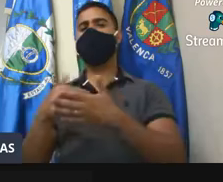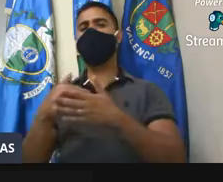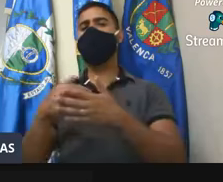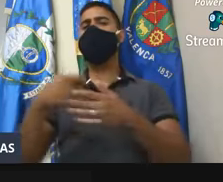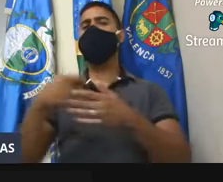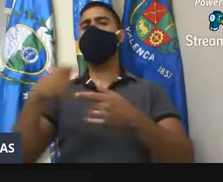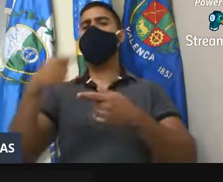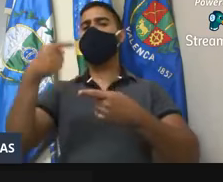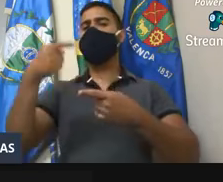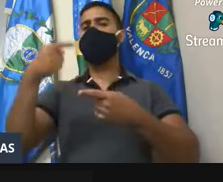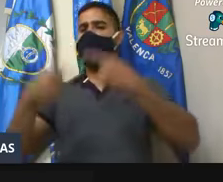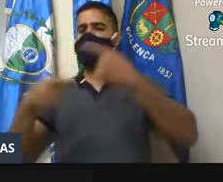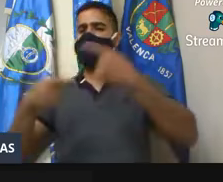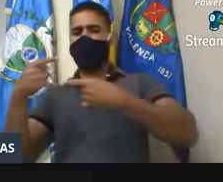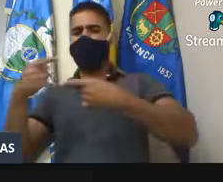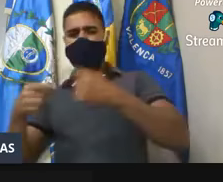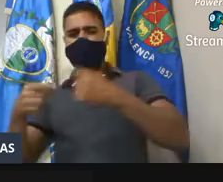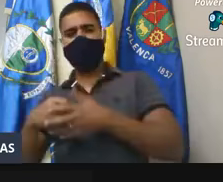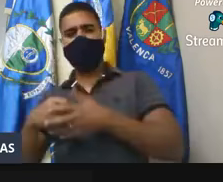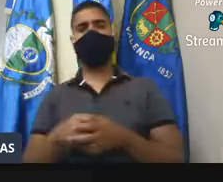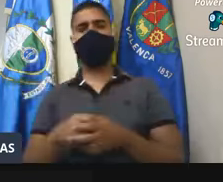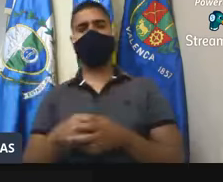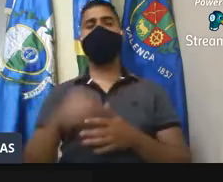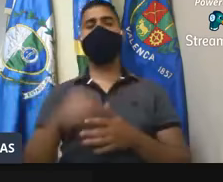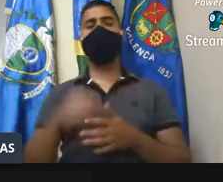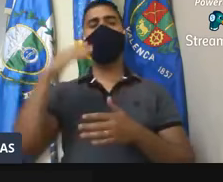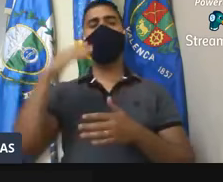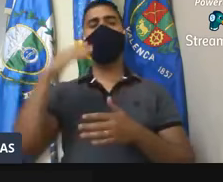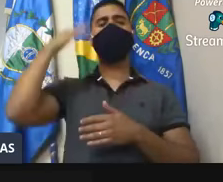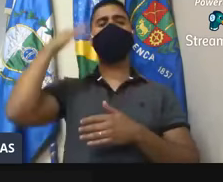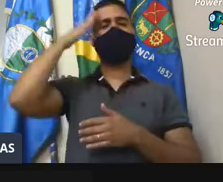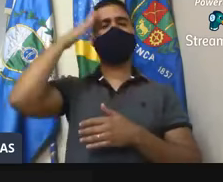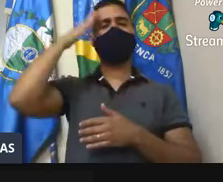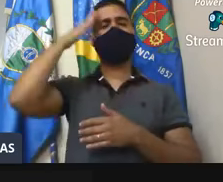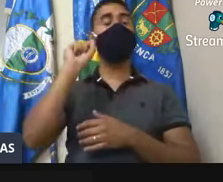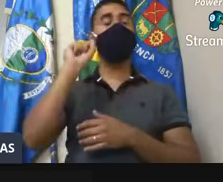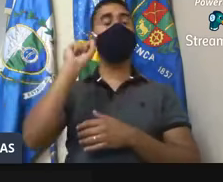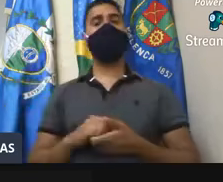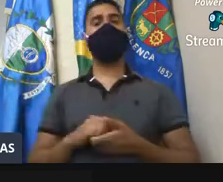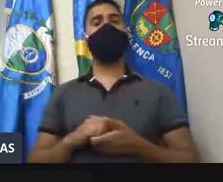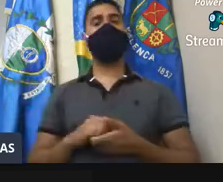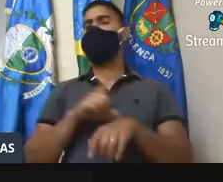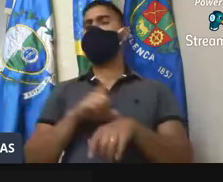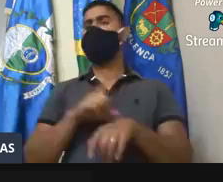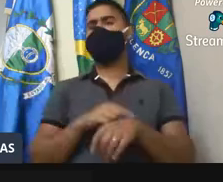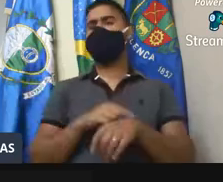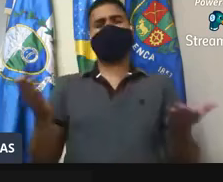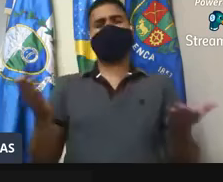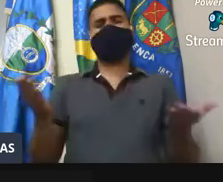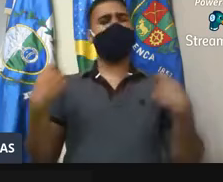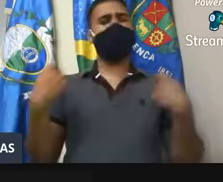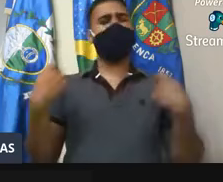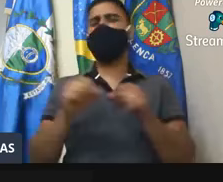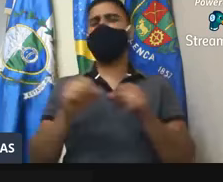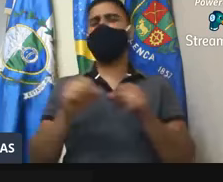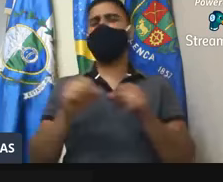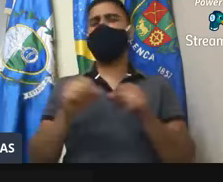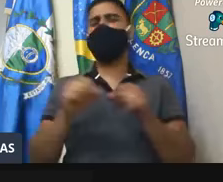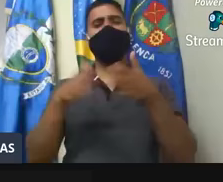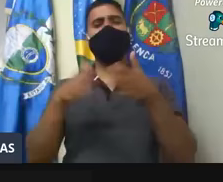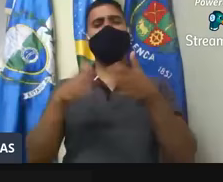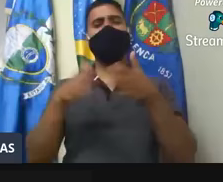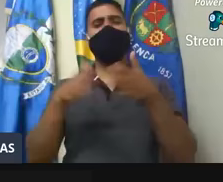e entendo que nesse momento não é necessário esse pedido. Acho que